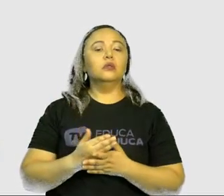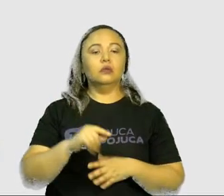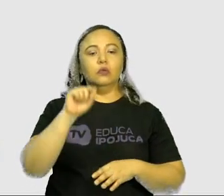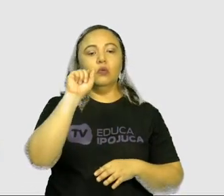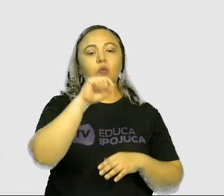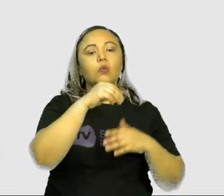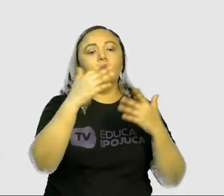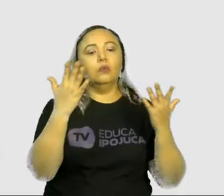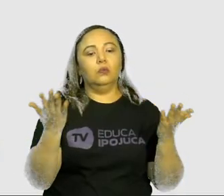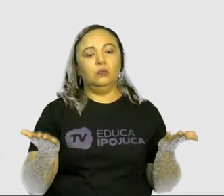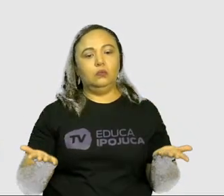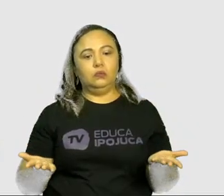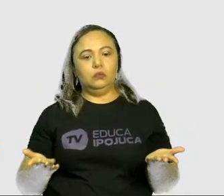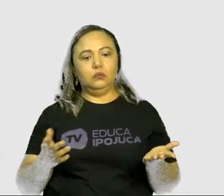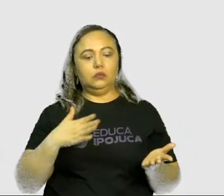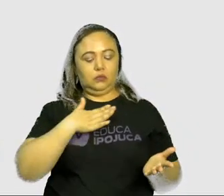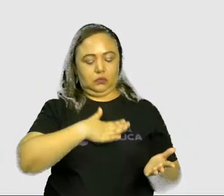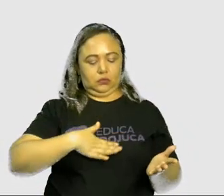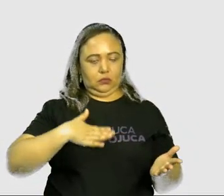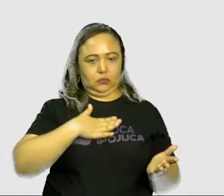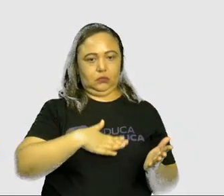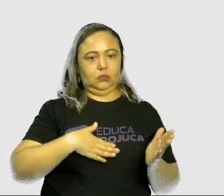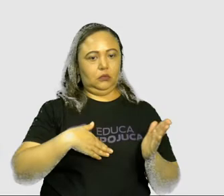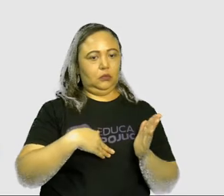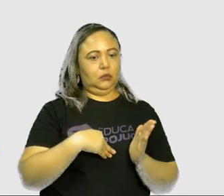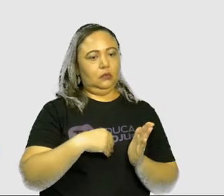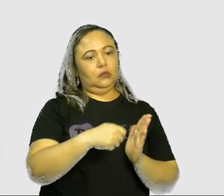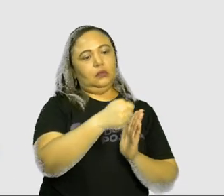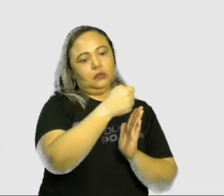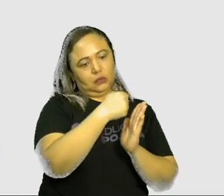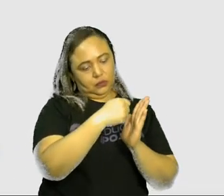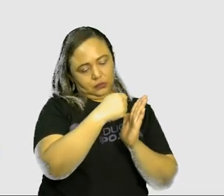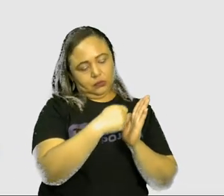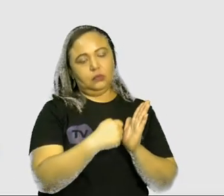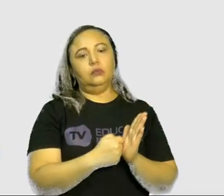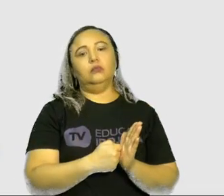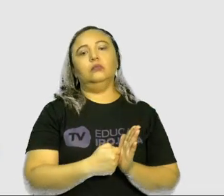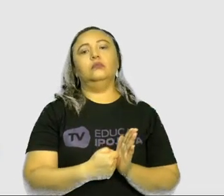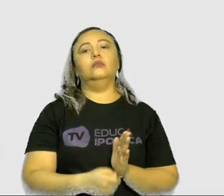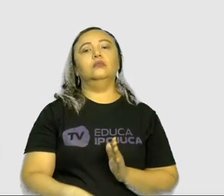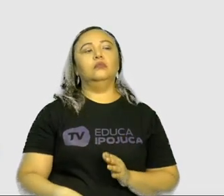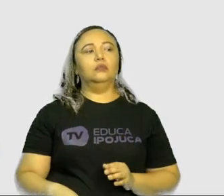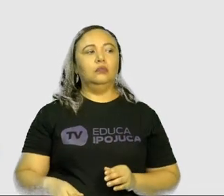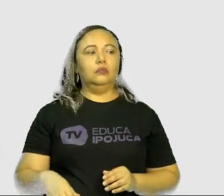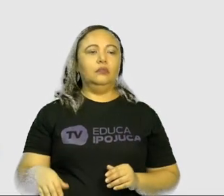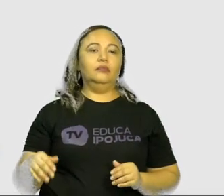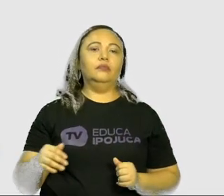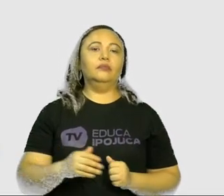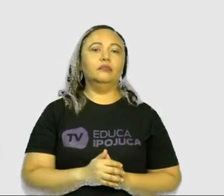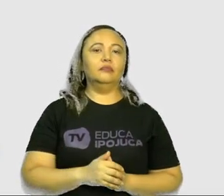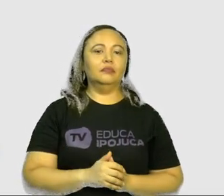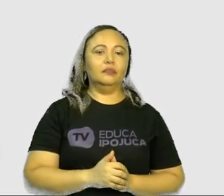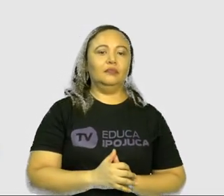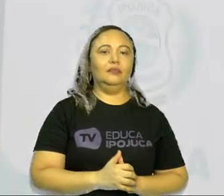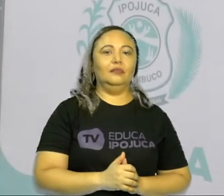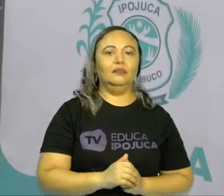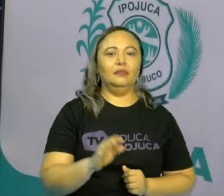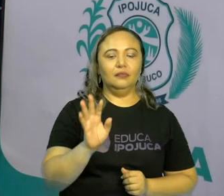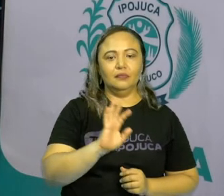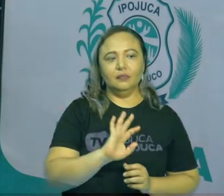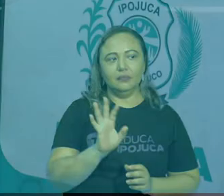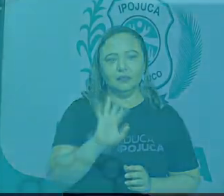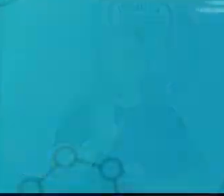e pertencem? Então, eu aguardo vocês na próxima aula. Até lá, se Deus quiser.